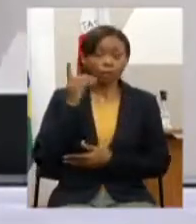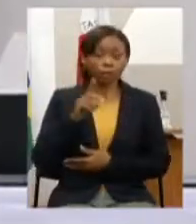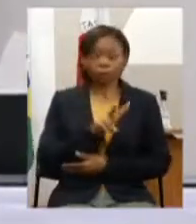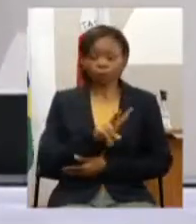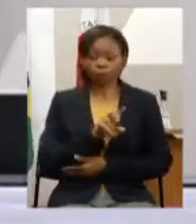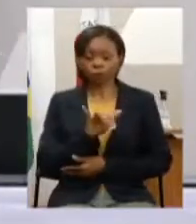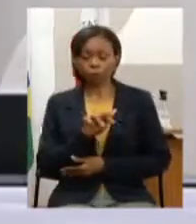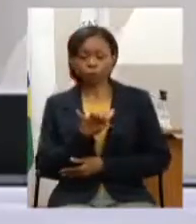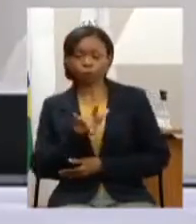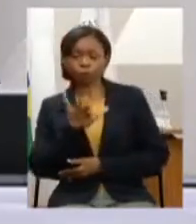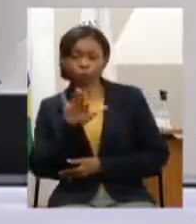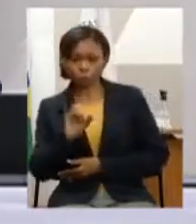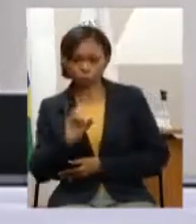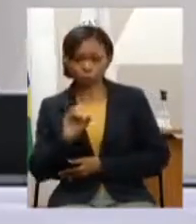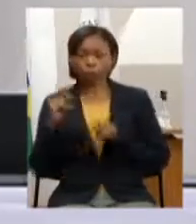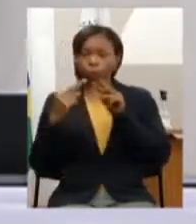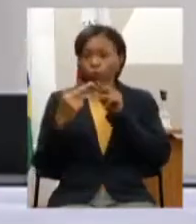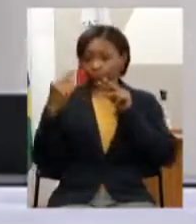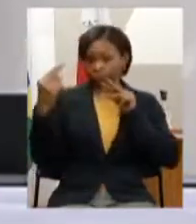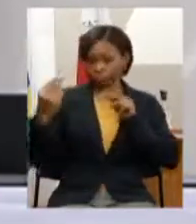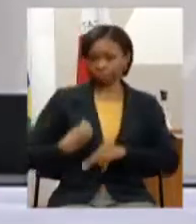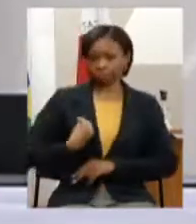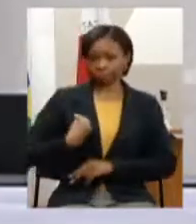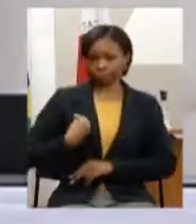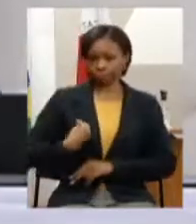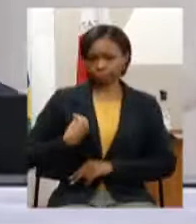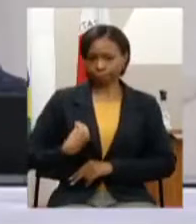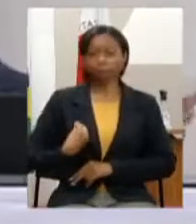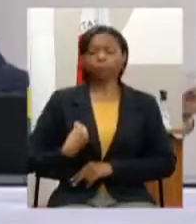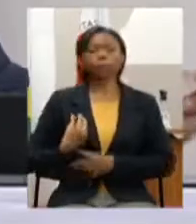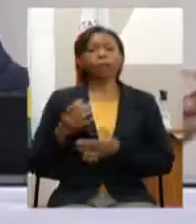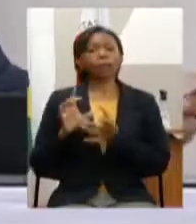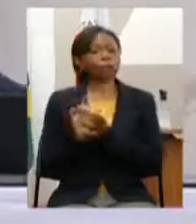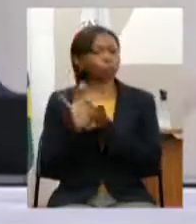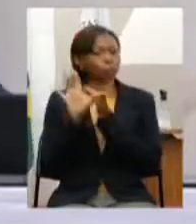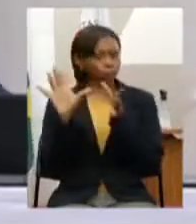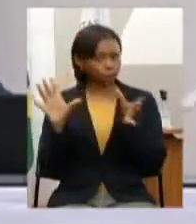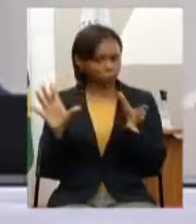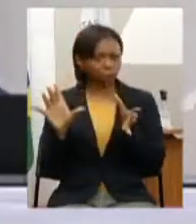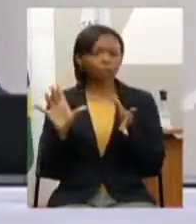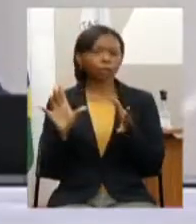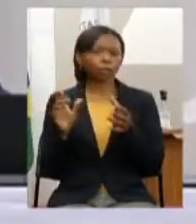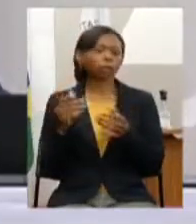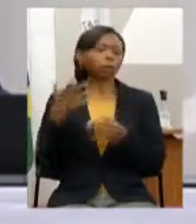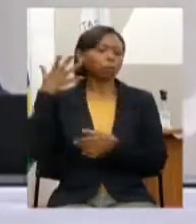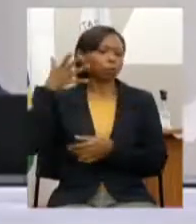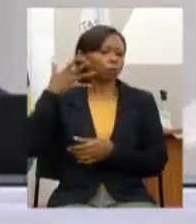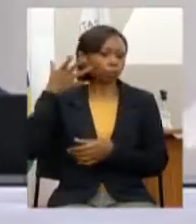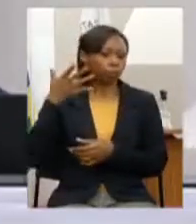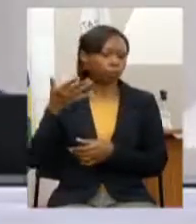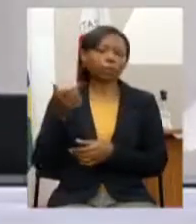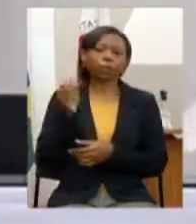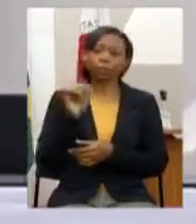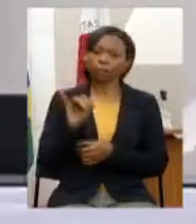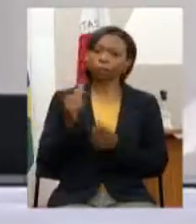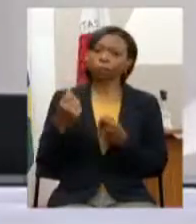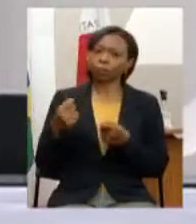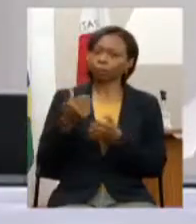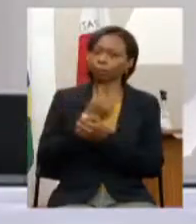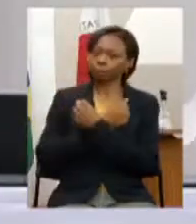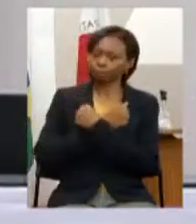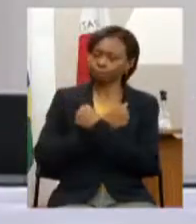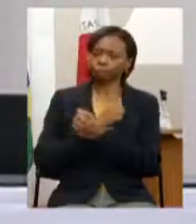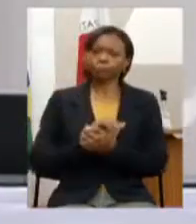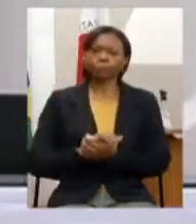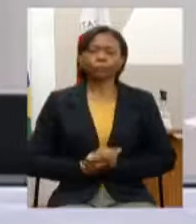que de maneira remota está participando dessa reunião deputado sinta-se à vontade aí que você vai fazer uso da palavra pode solicitar um grande abraço muito obrigado